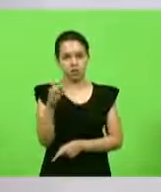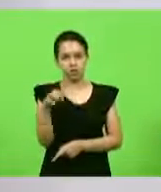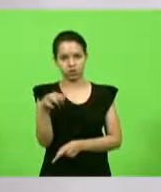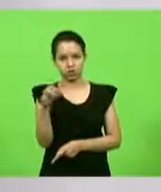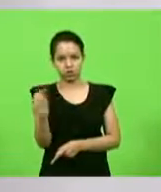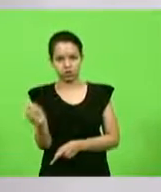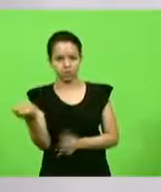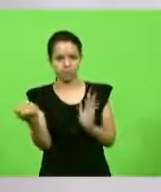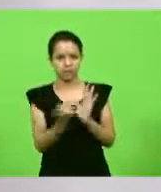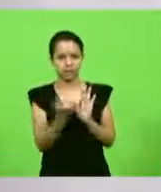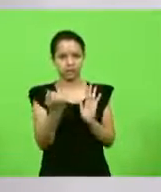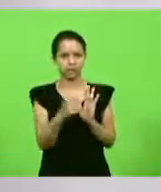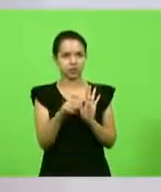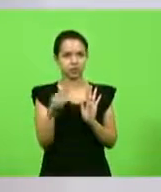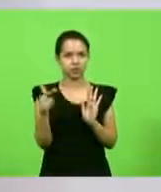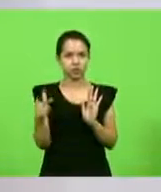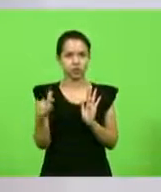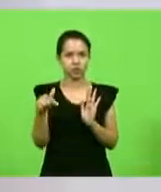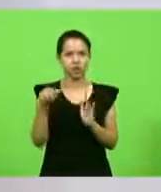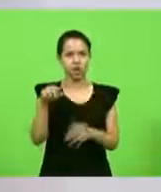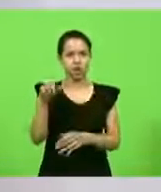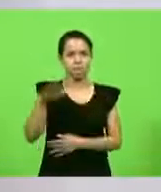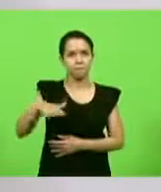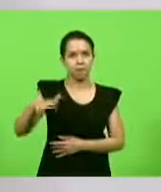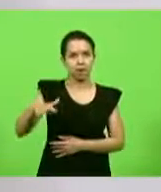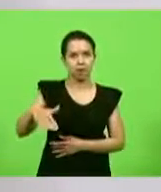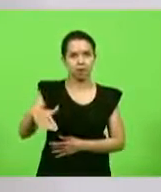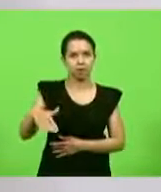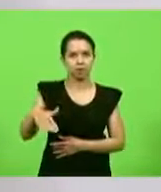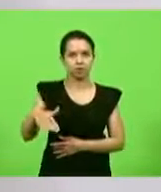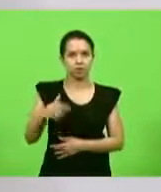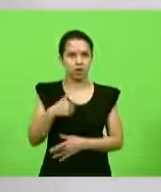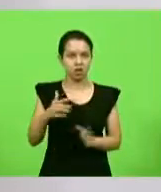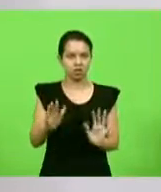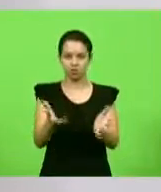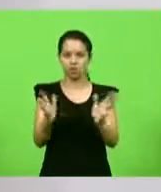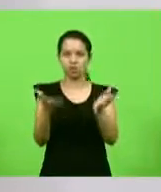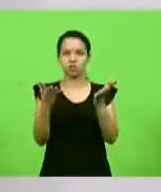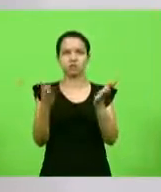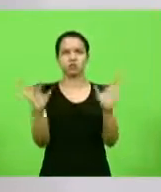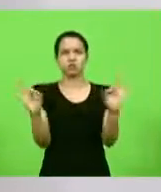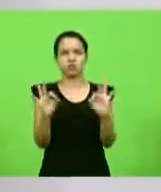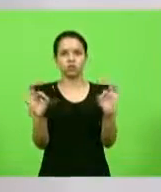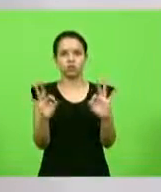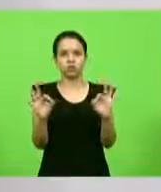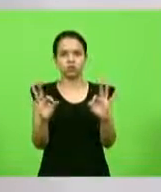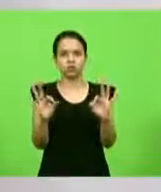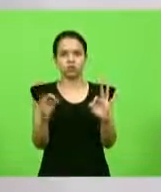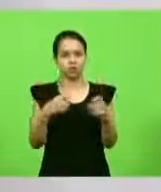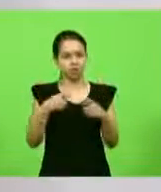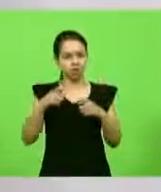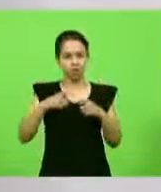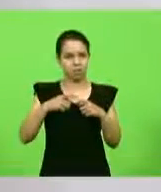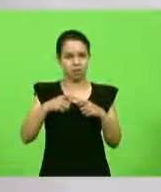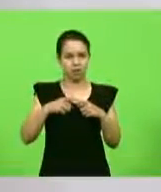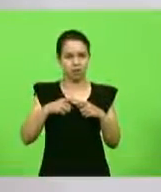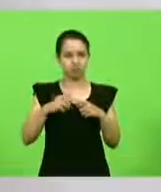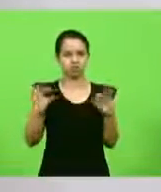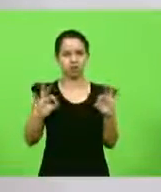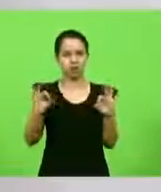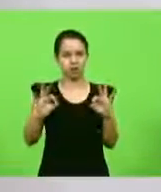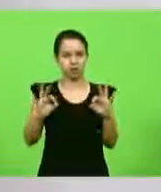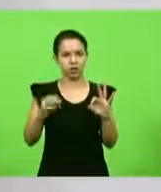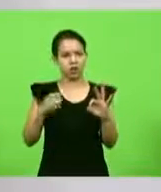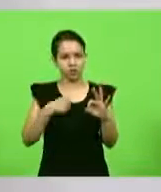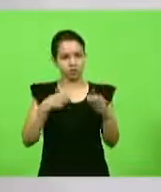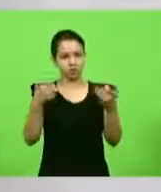patente, então é muito barata, e eu faço uso, não estou incentivando ninguém, porque eu não sou médico para incentivar as pessoas, eu estou só